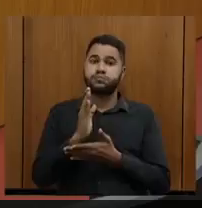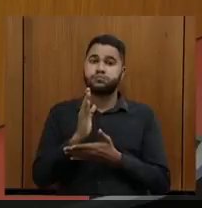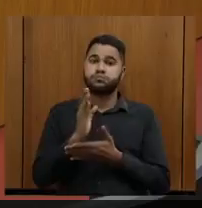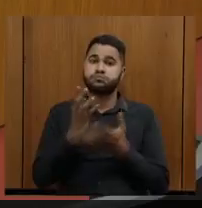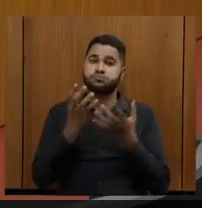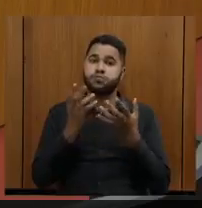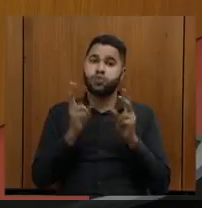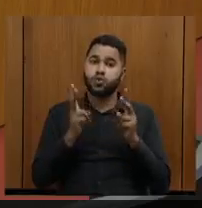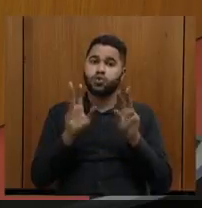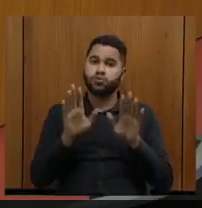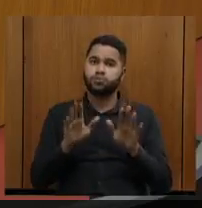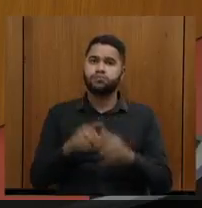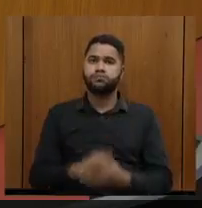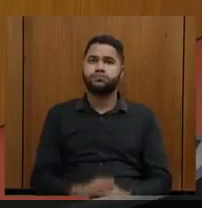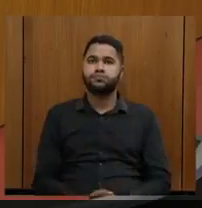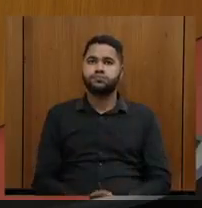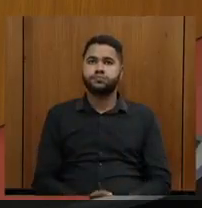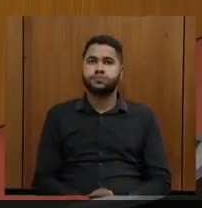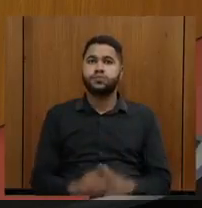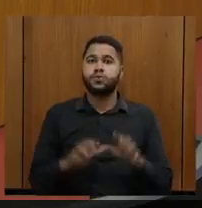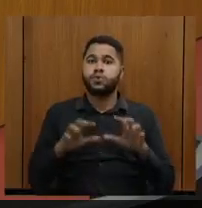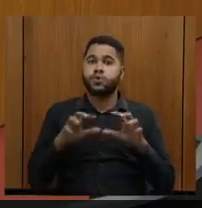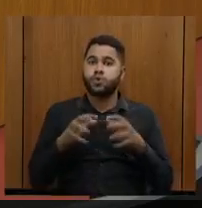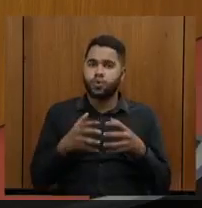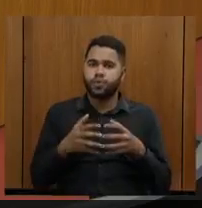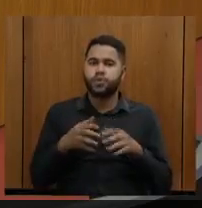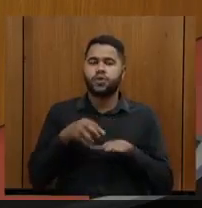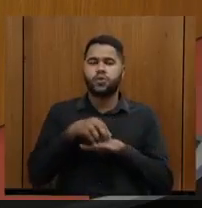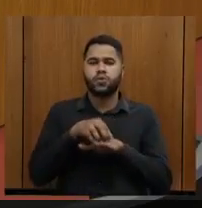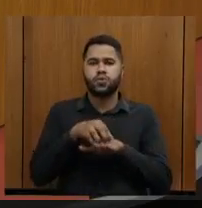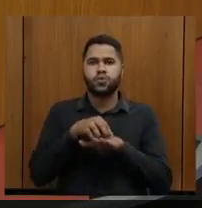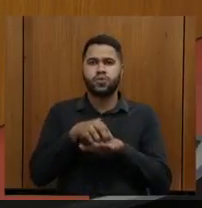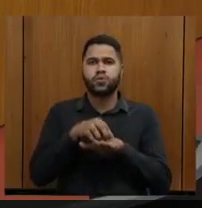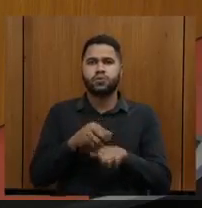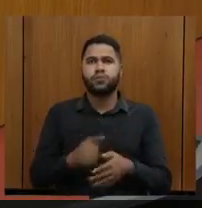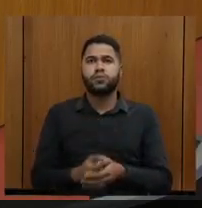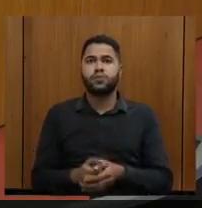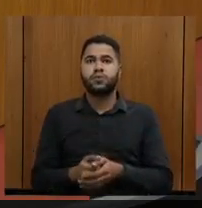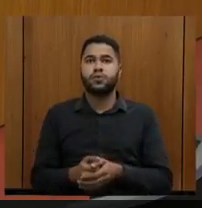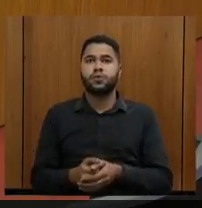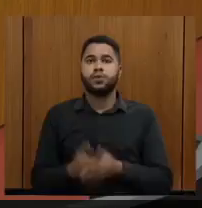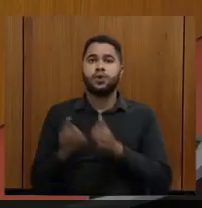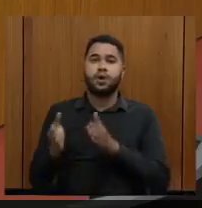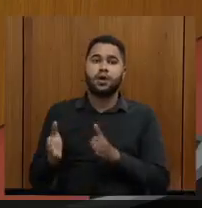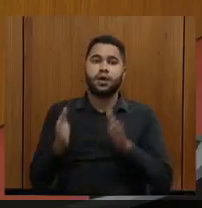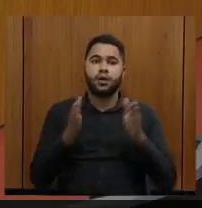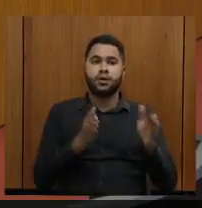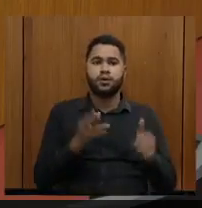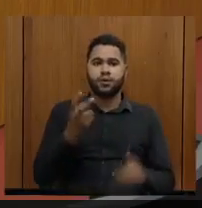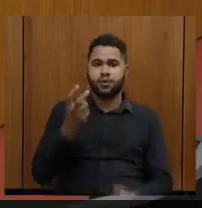permaneçam como se encontra. Essa é da comissão de turismo. Agora vamos para a comissão de cultura.